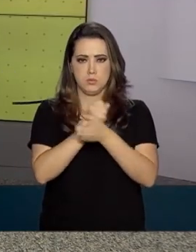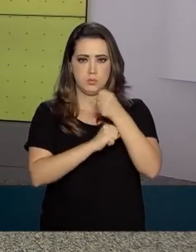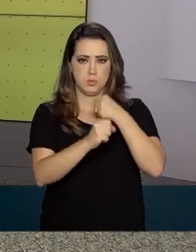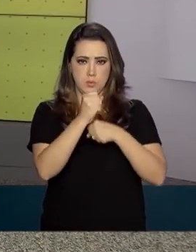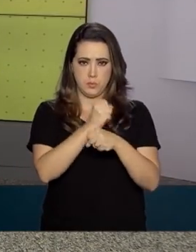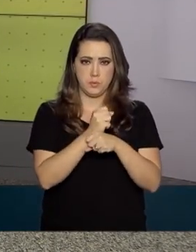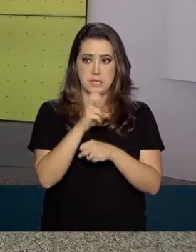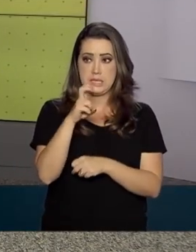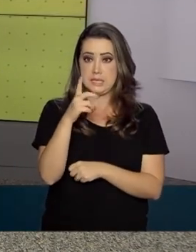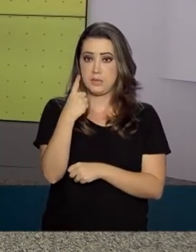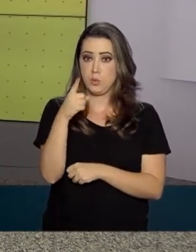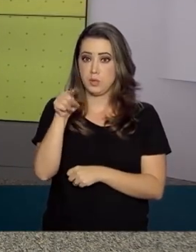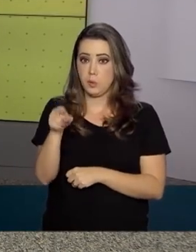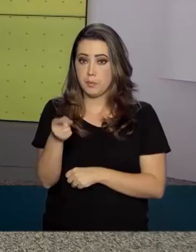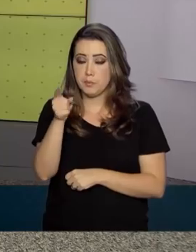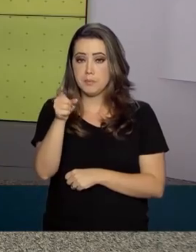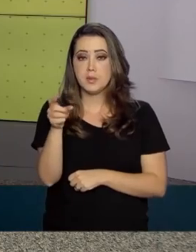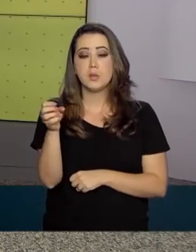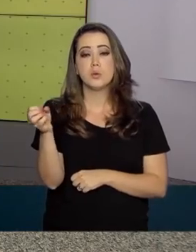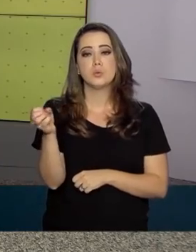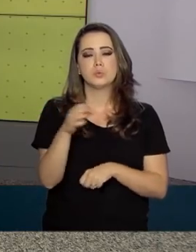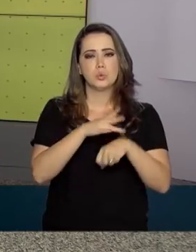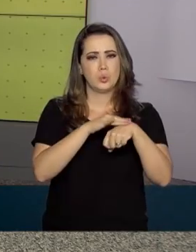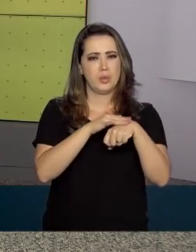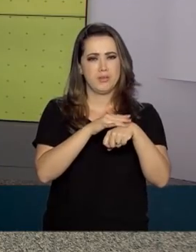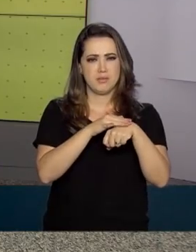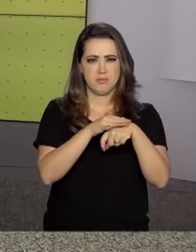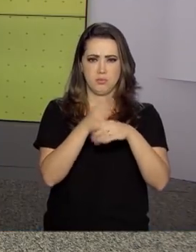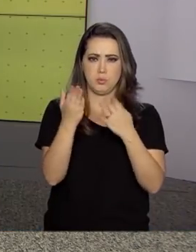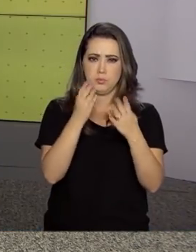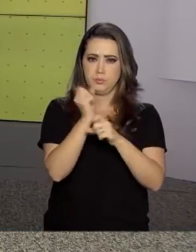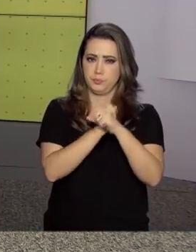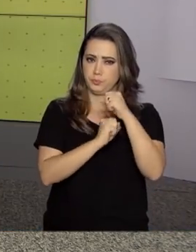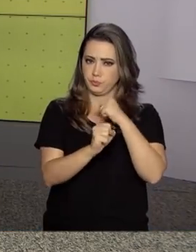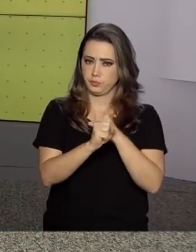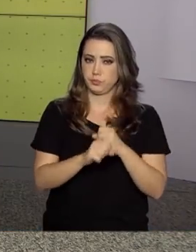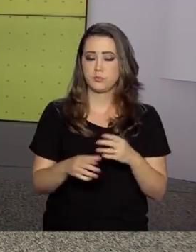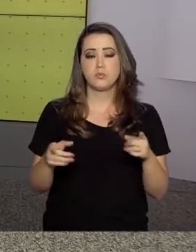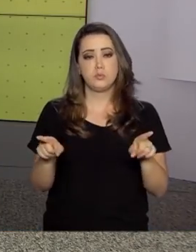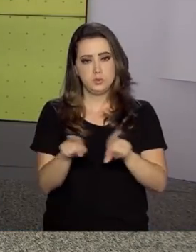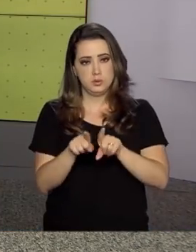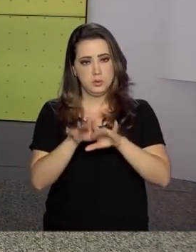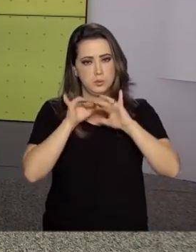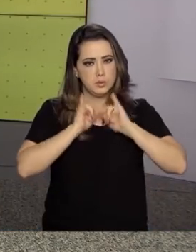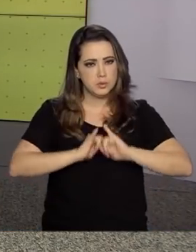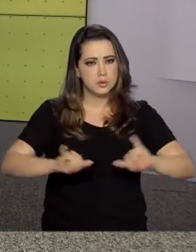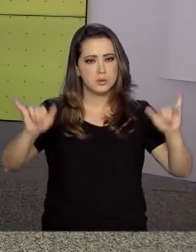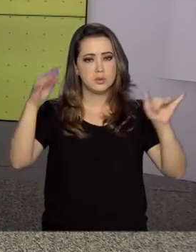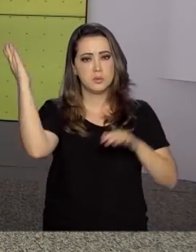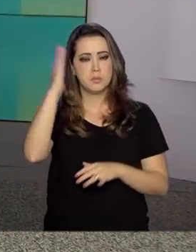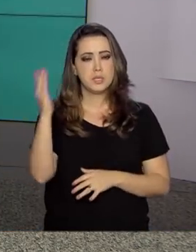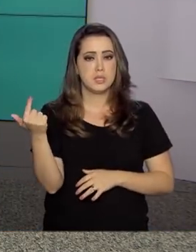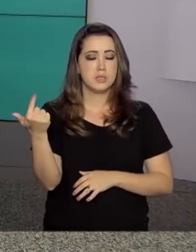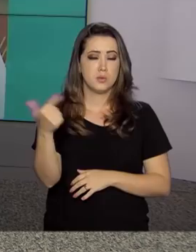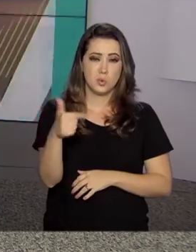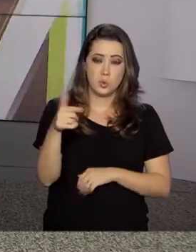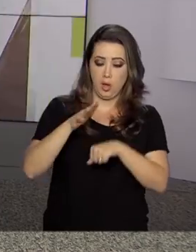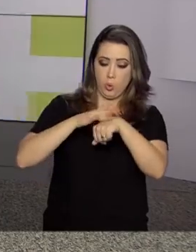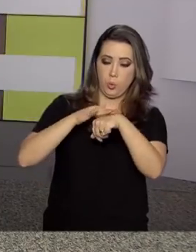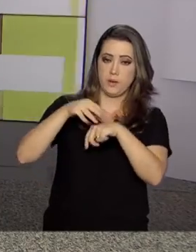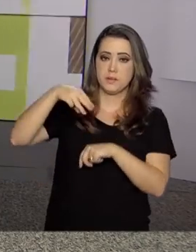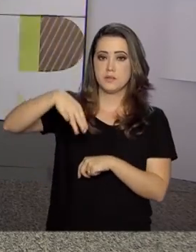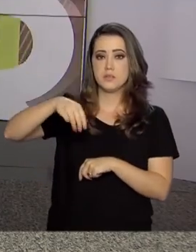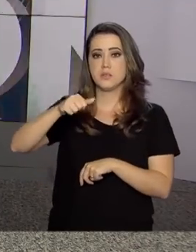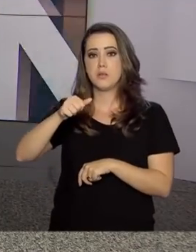registrados 51 mil casos de malária no país. E hoje também foi lançada a campanha Brasil Sem Malária, com